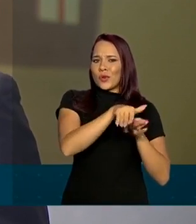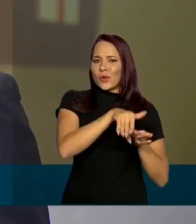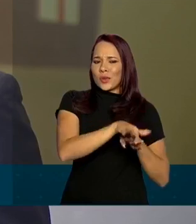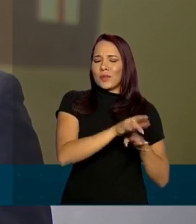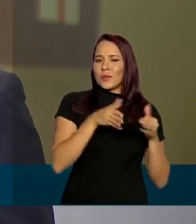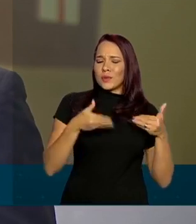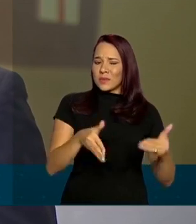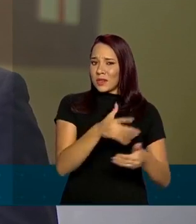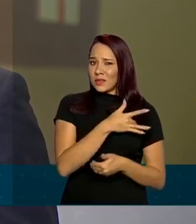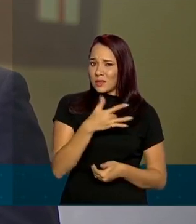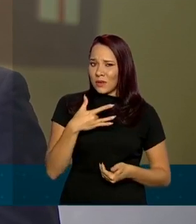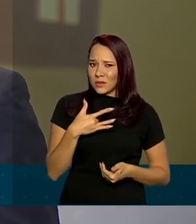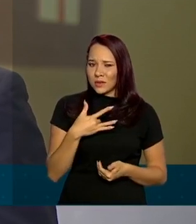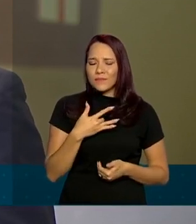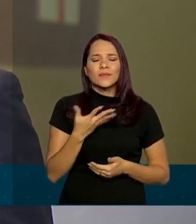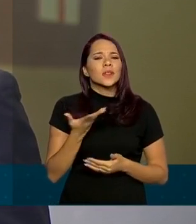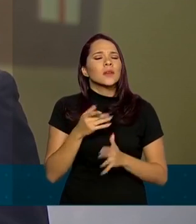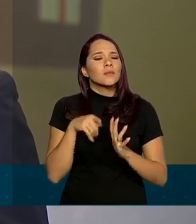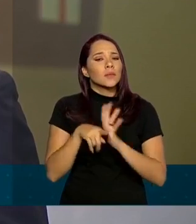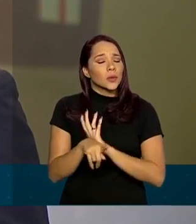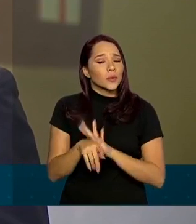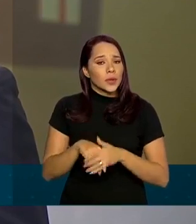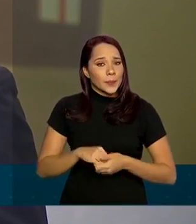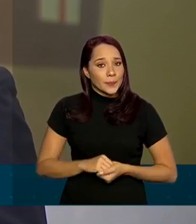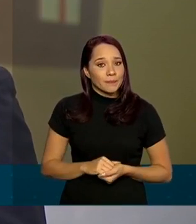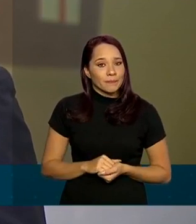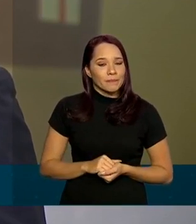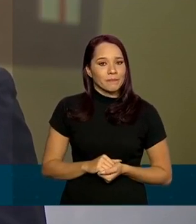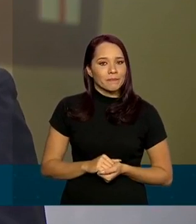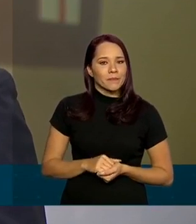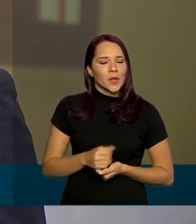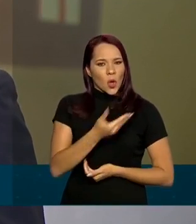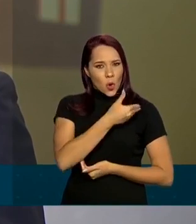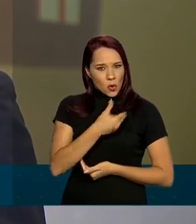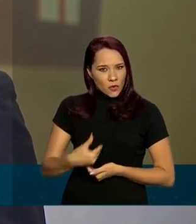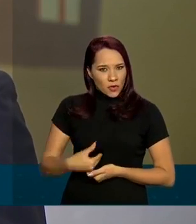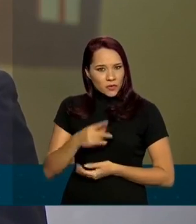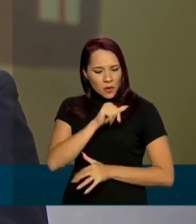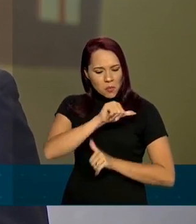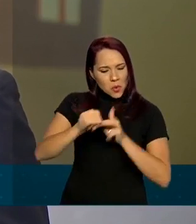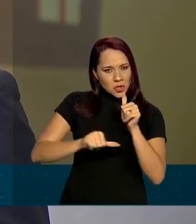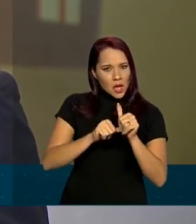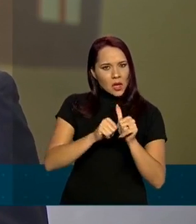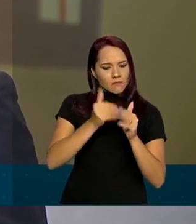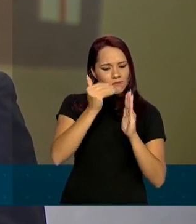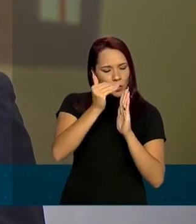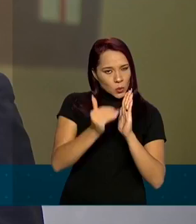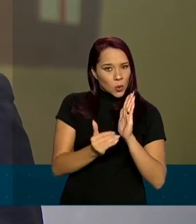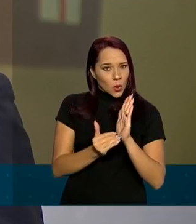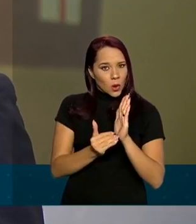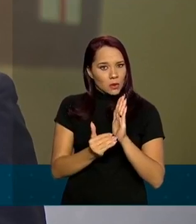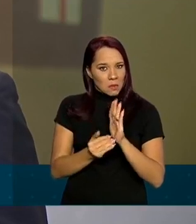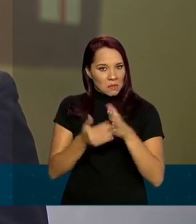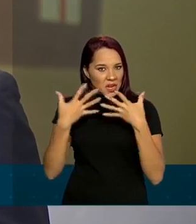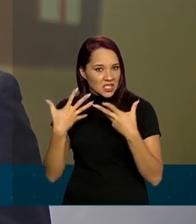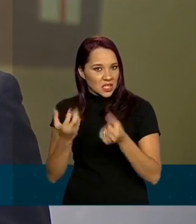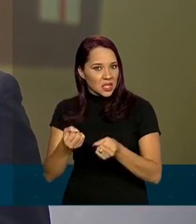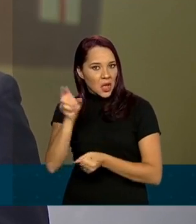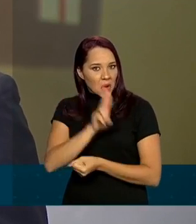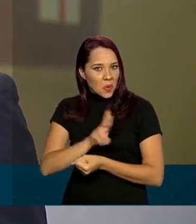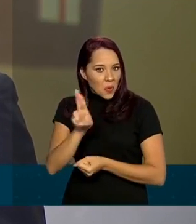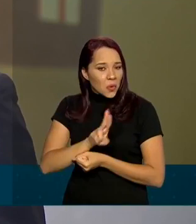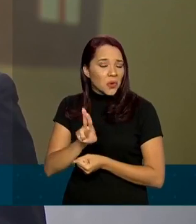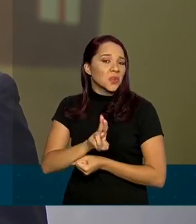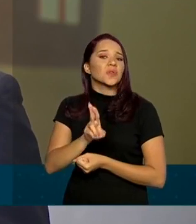do ministério da saúde diante disso eu queria lhe perguntar o seguinte o governo vai alterar os protocolos que estão em vigor para permitir o uso